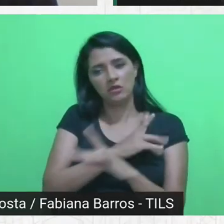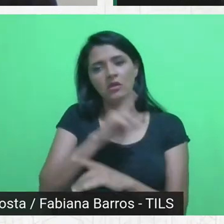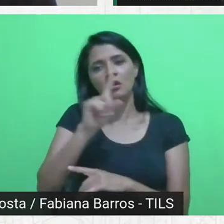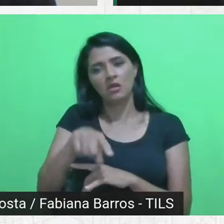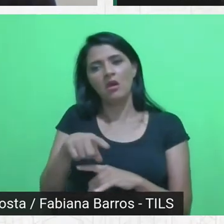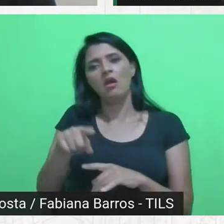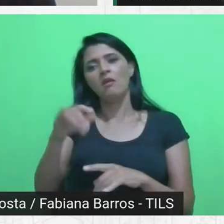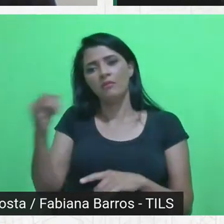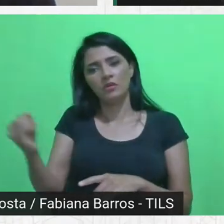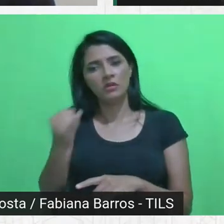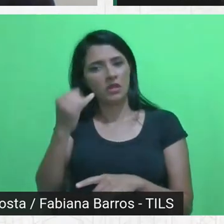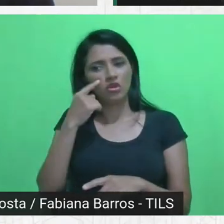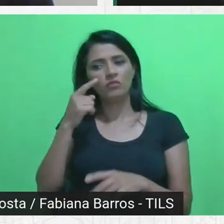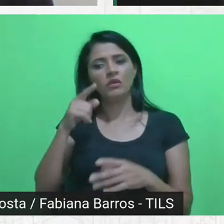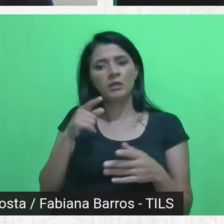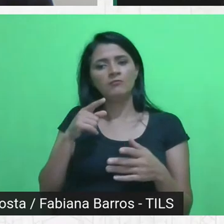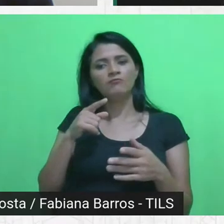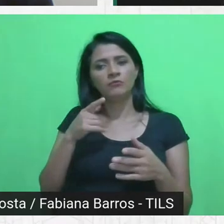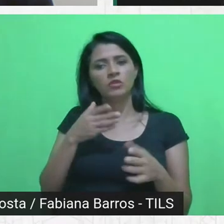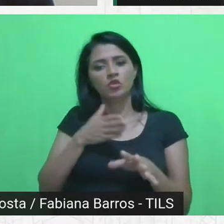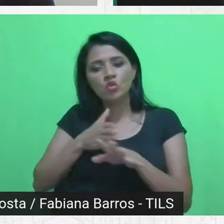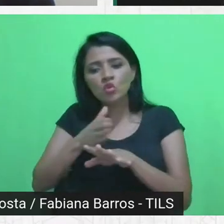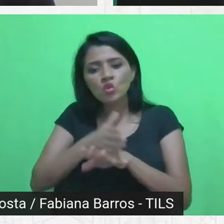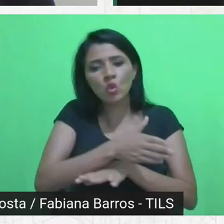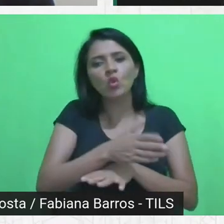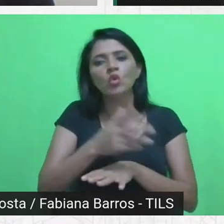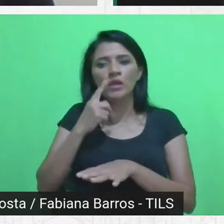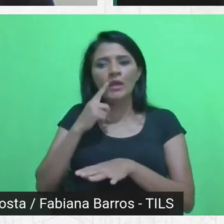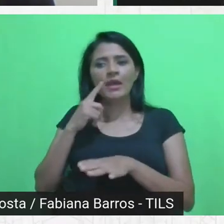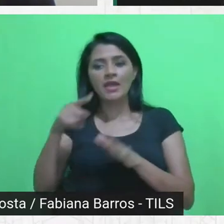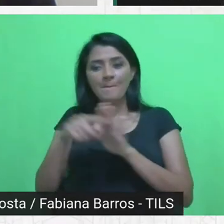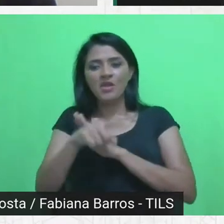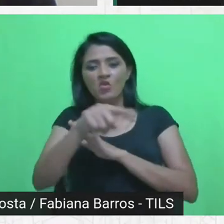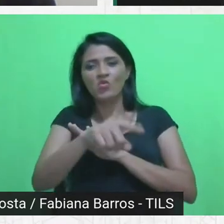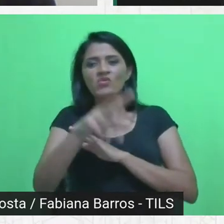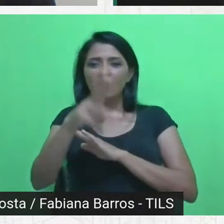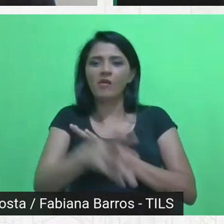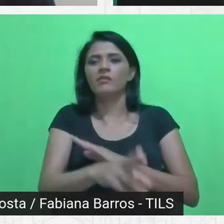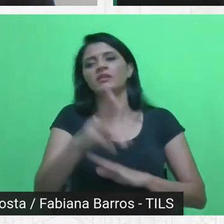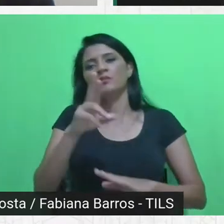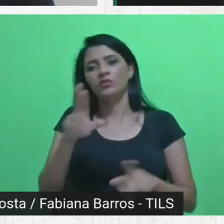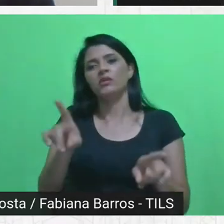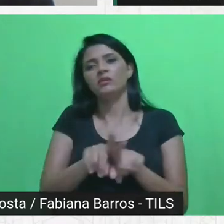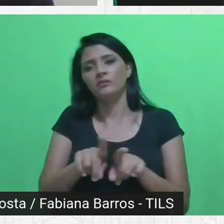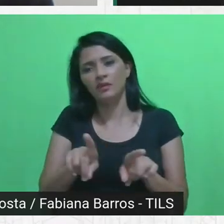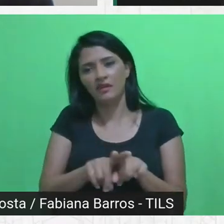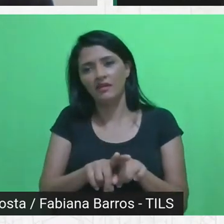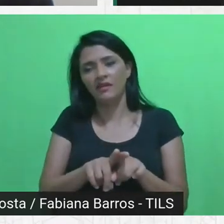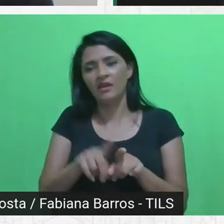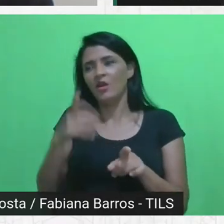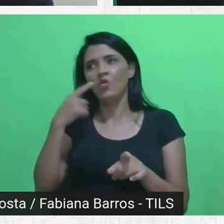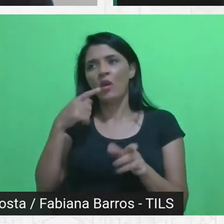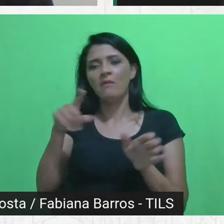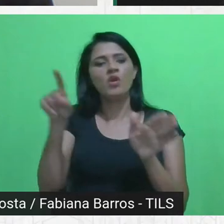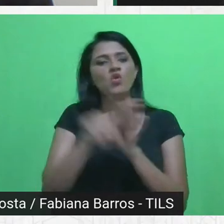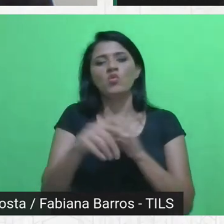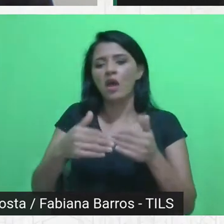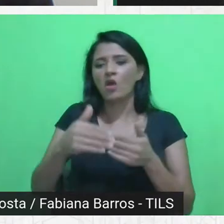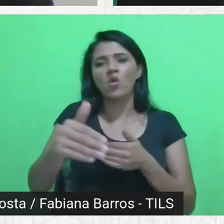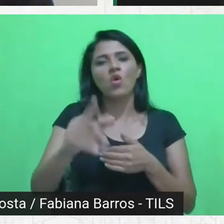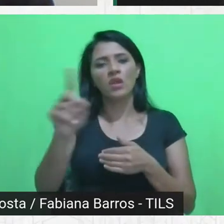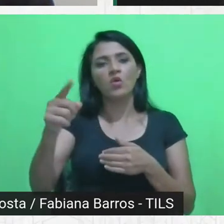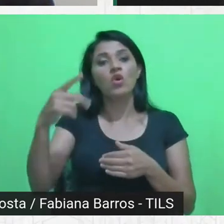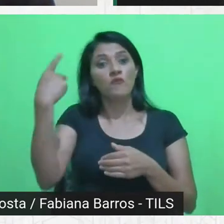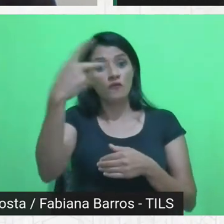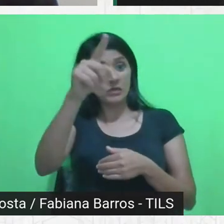perguntas que ele coloca, ele também está respondendo dessa maneira, não são perguntas que são a partir de agora, mas o que você mostrou já é uma